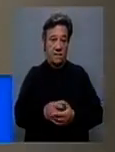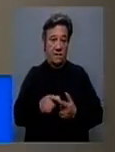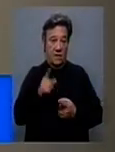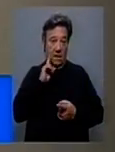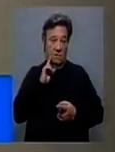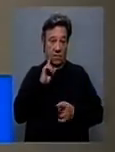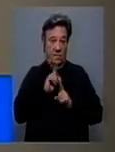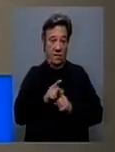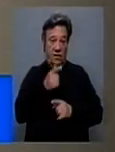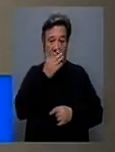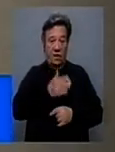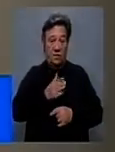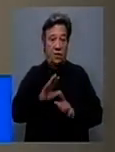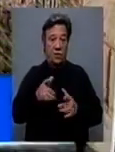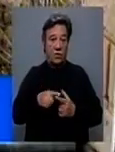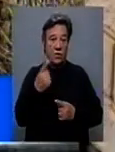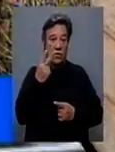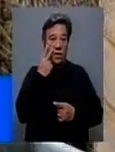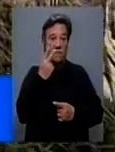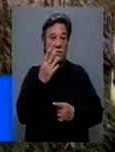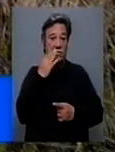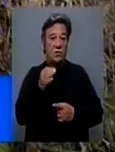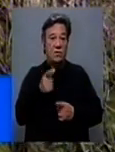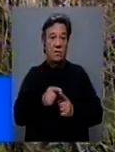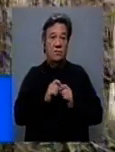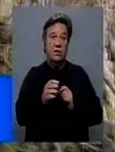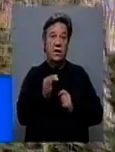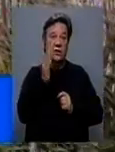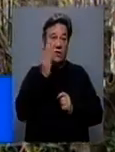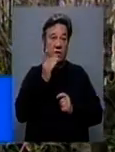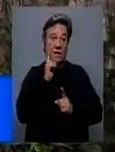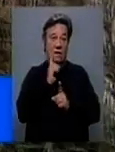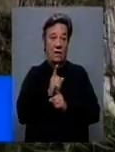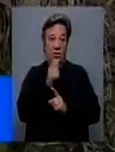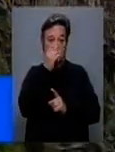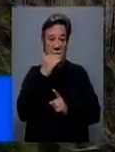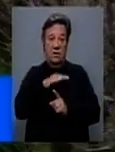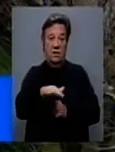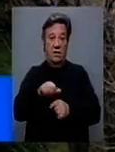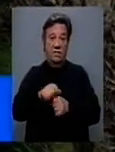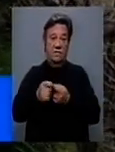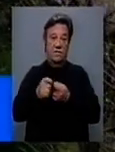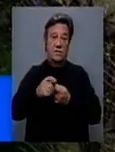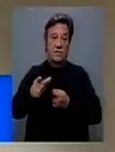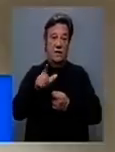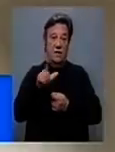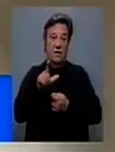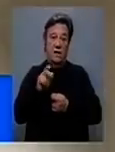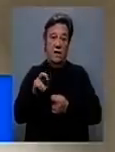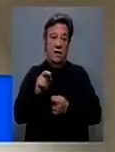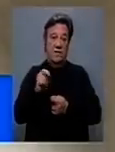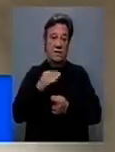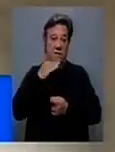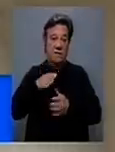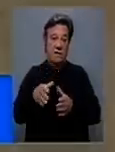importante manter rotinas quando a única vista natural durante 14 dias é este jardim dos vizinhos de um lar de terceira idade.